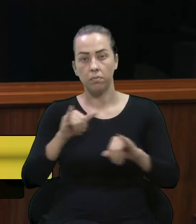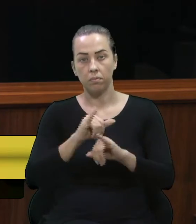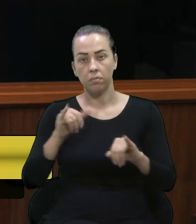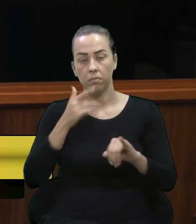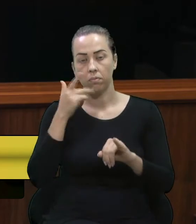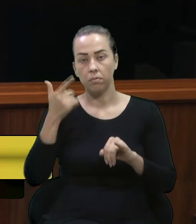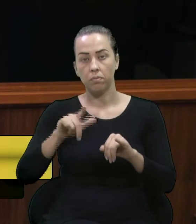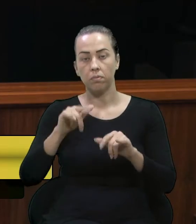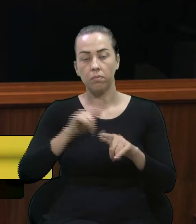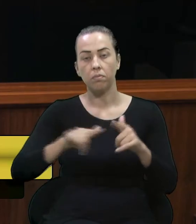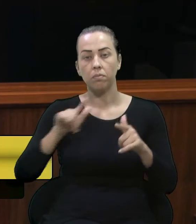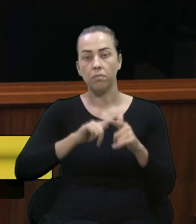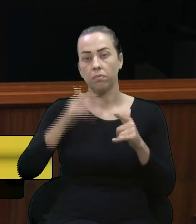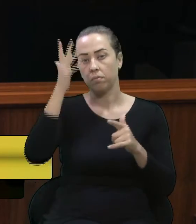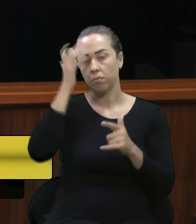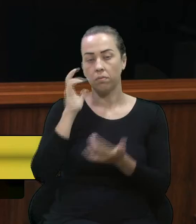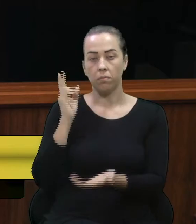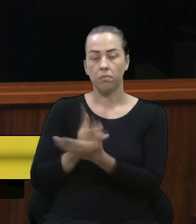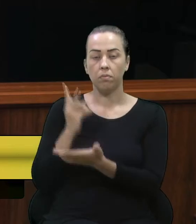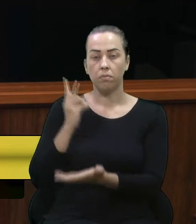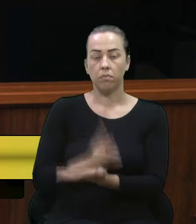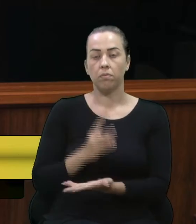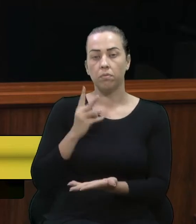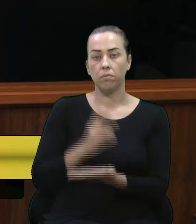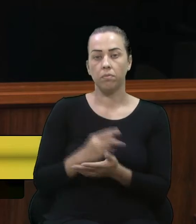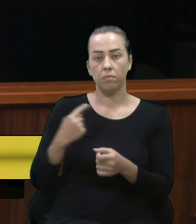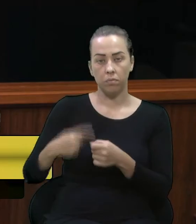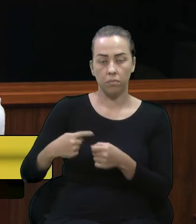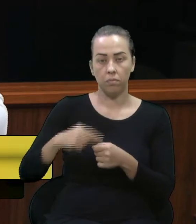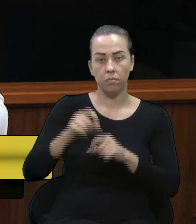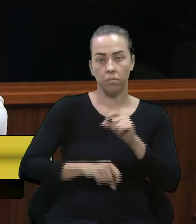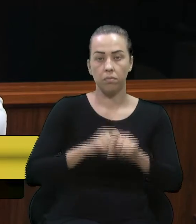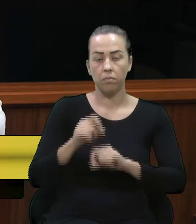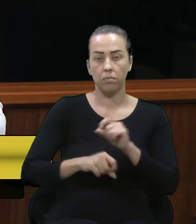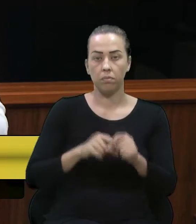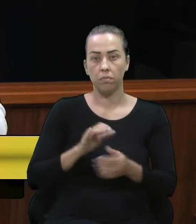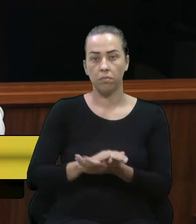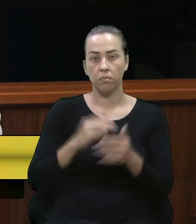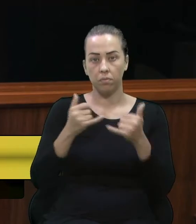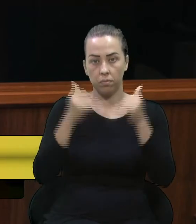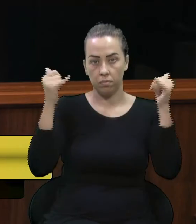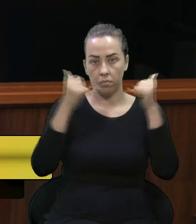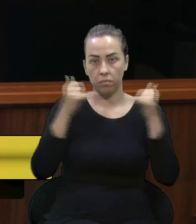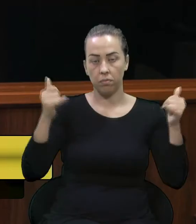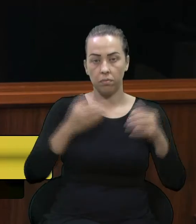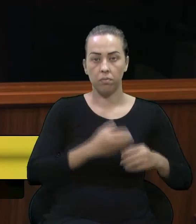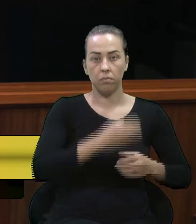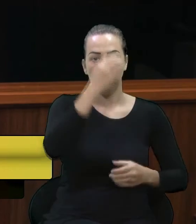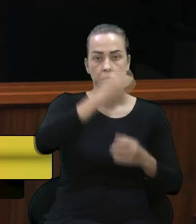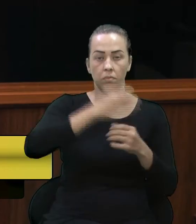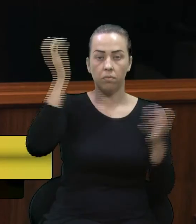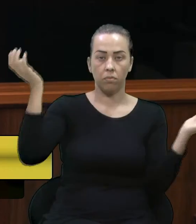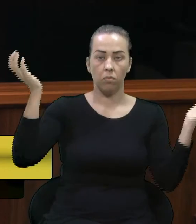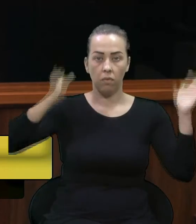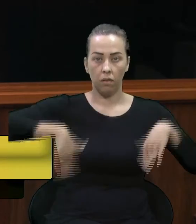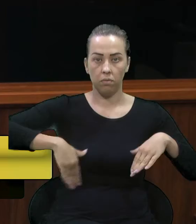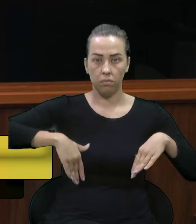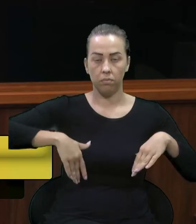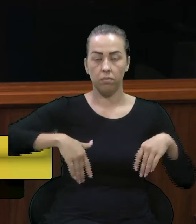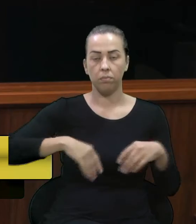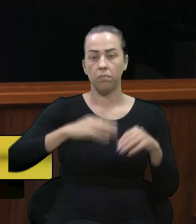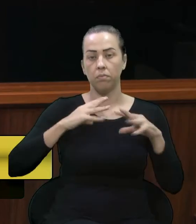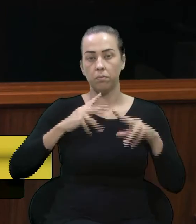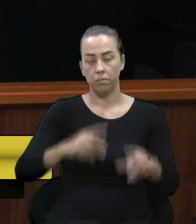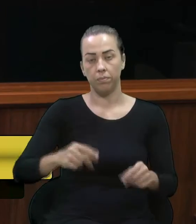destacar um problema que se mantém na nossa cidade, que são os fios e os postes caindo. Em